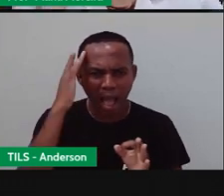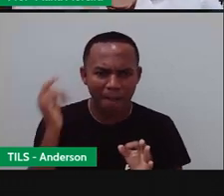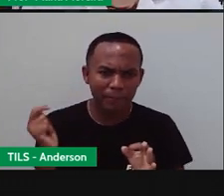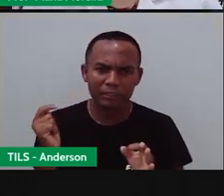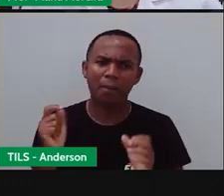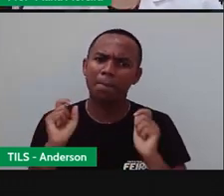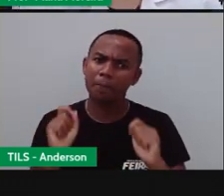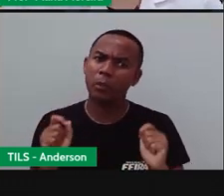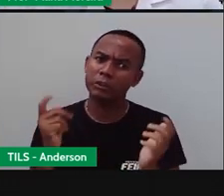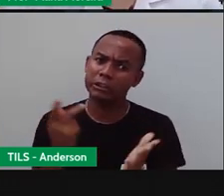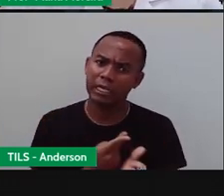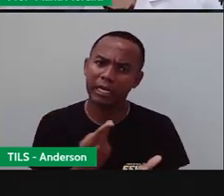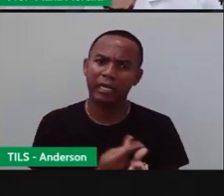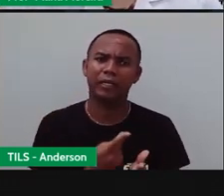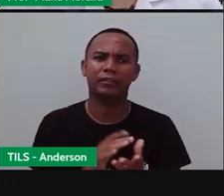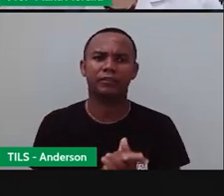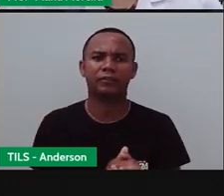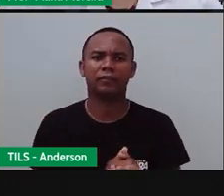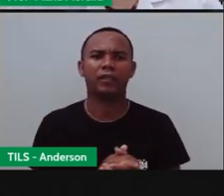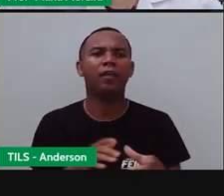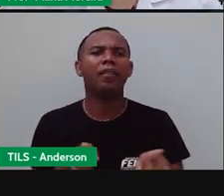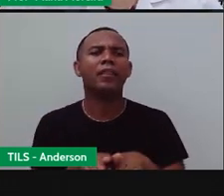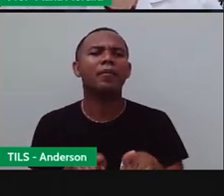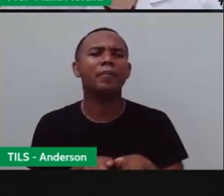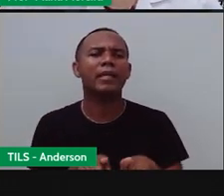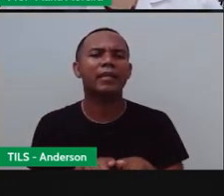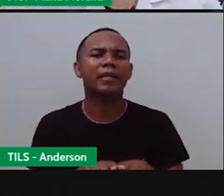Cada coisa a seu tempo